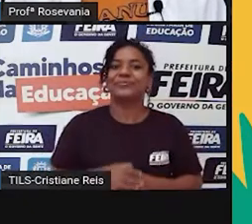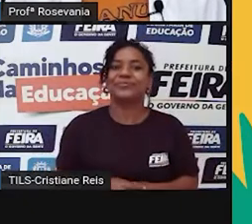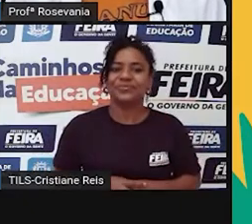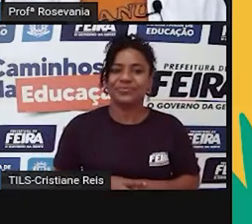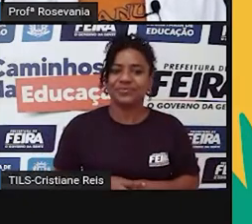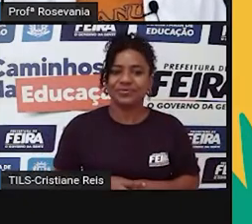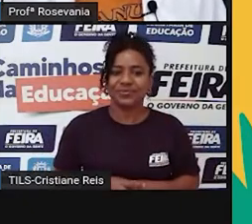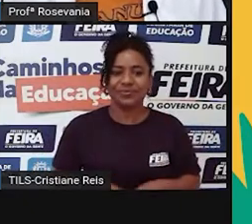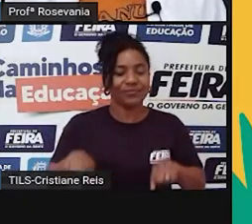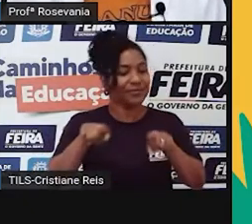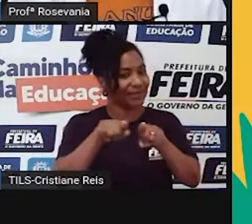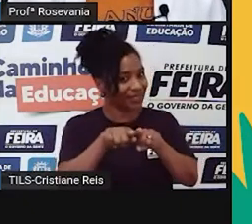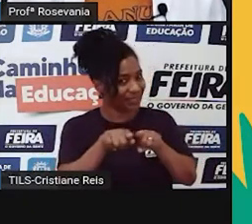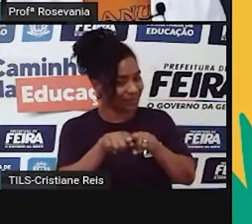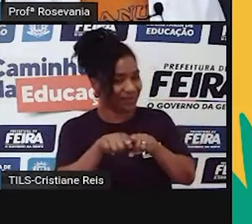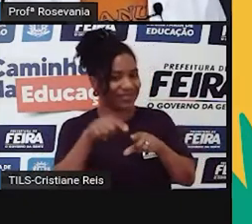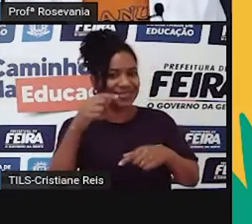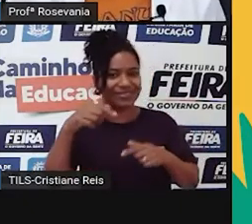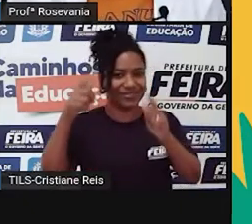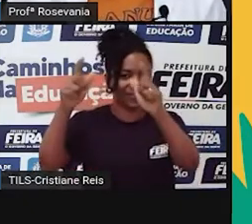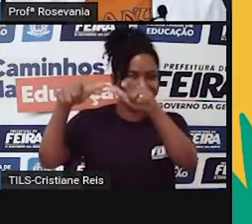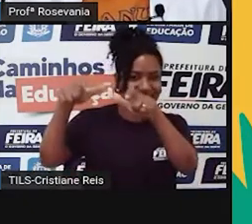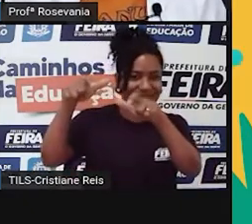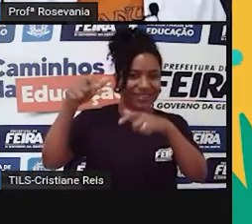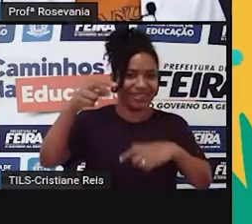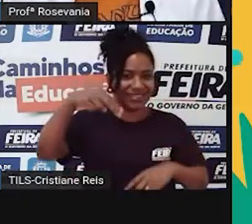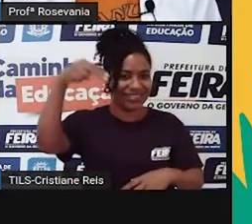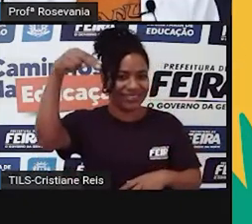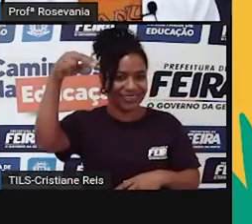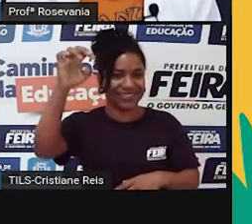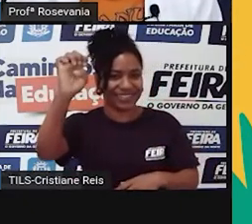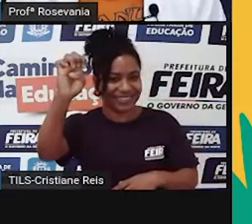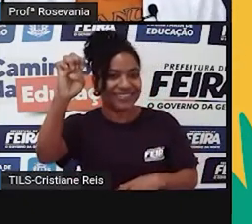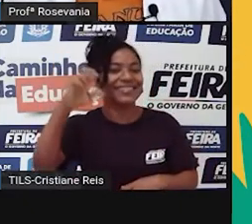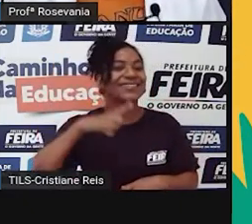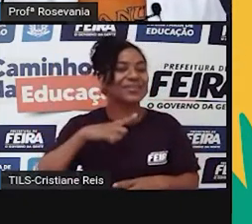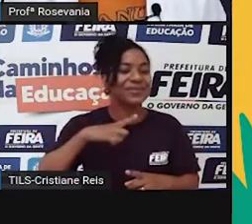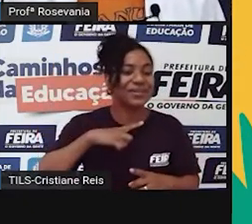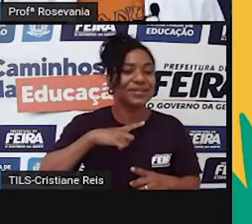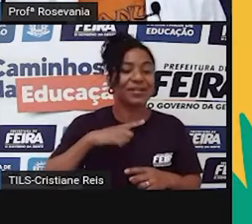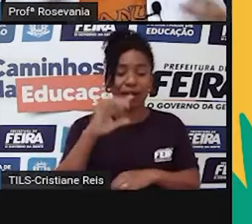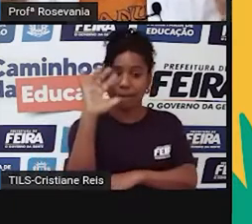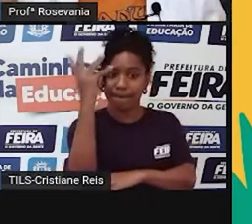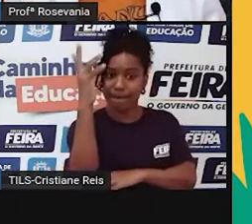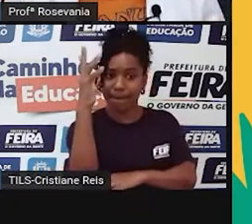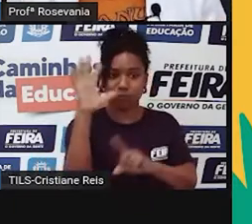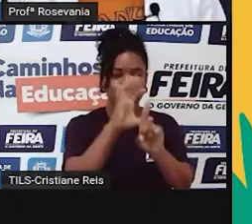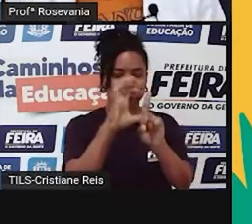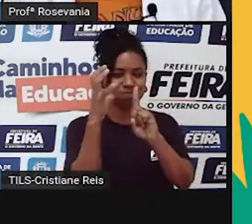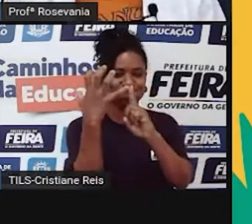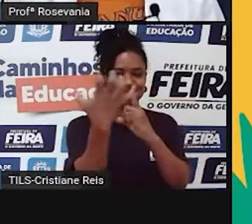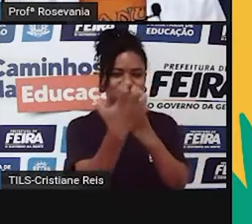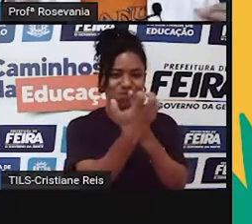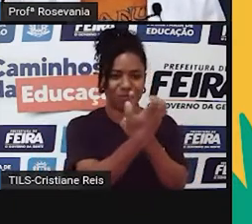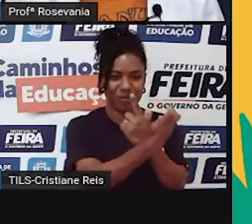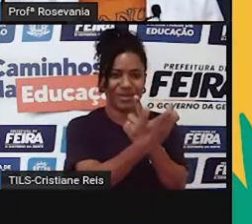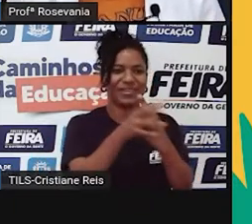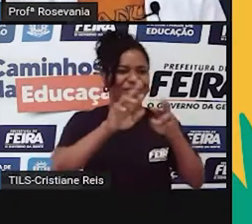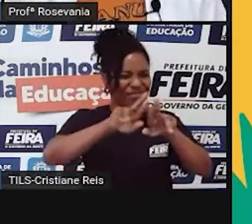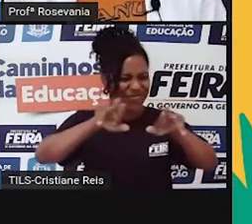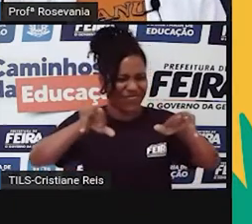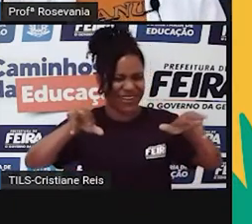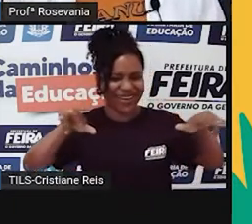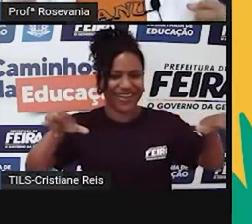o nosso famoso, né, o cacto, né, a gente tem o cacto, o mandagaru, facheiro, chique